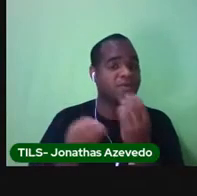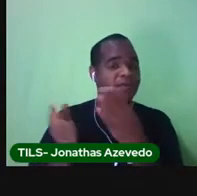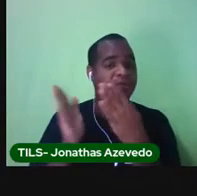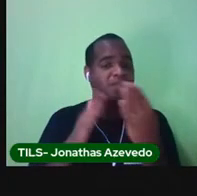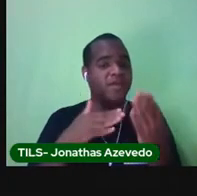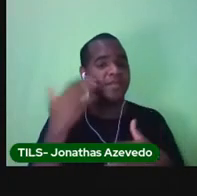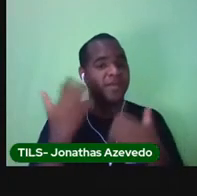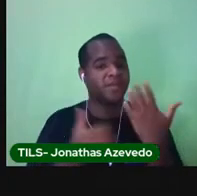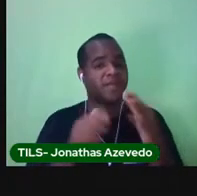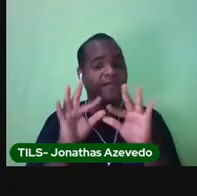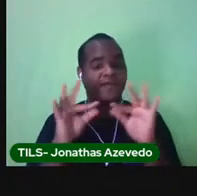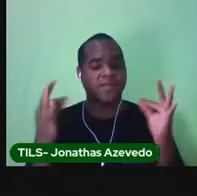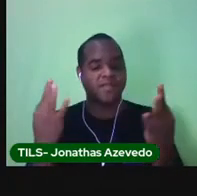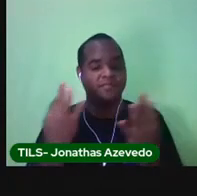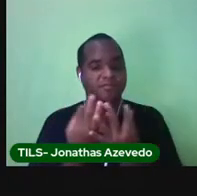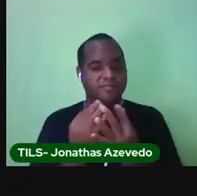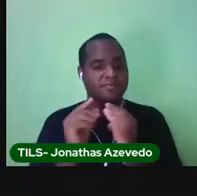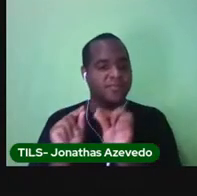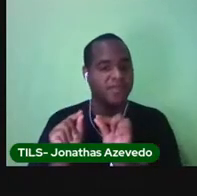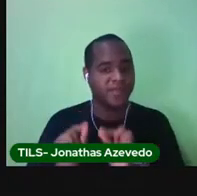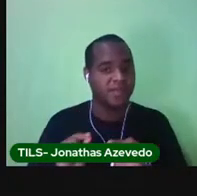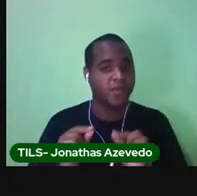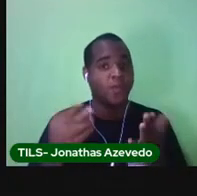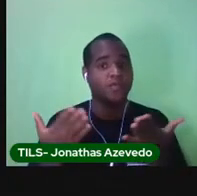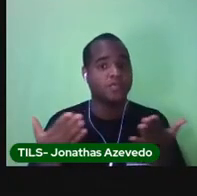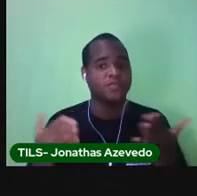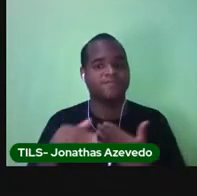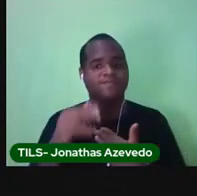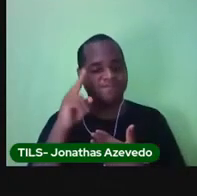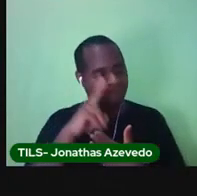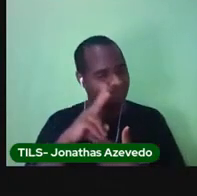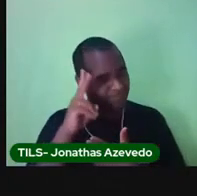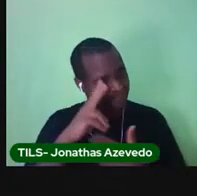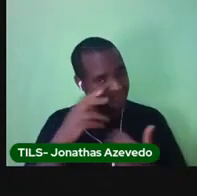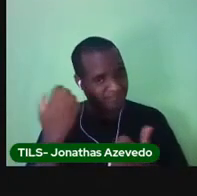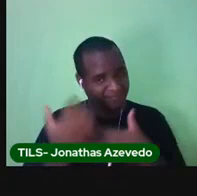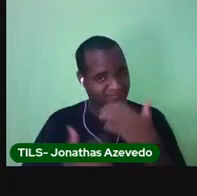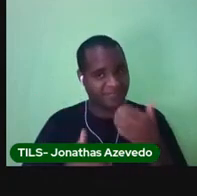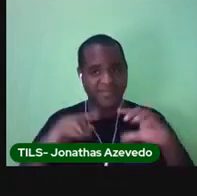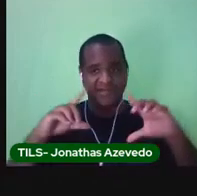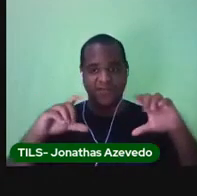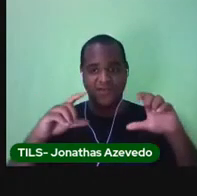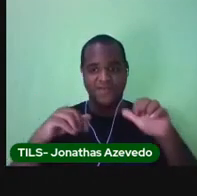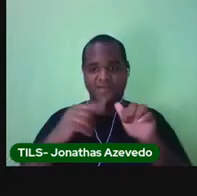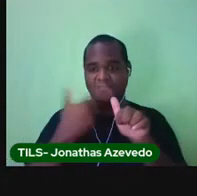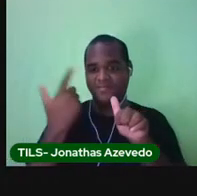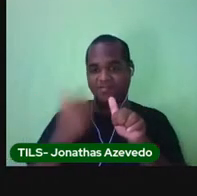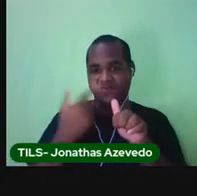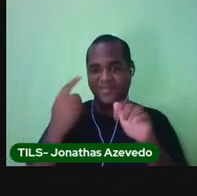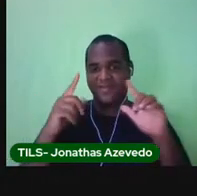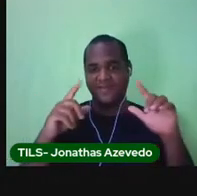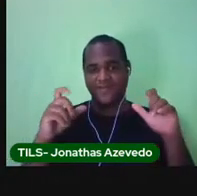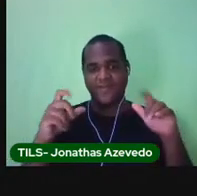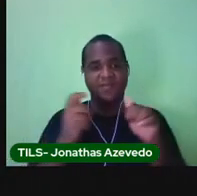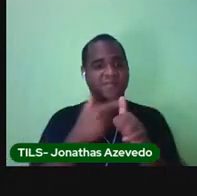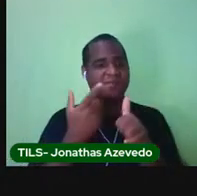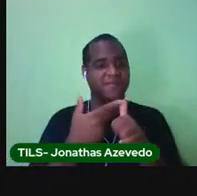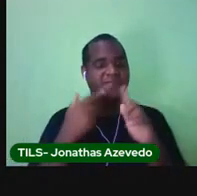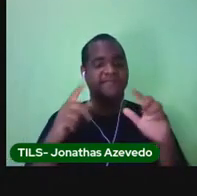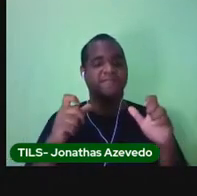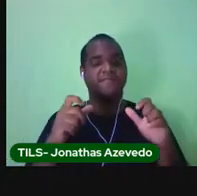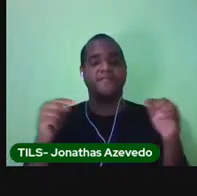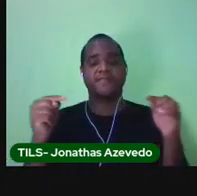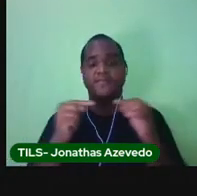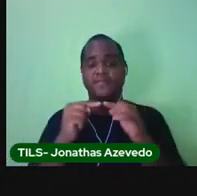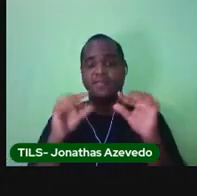são os tipos de família que temos hoje. Lembra das primeiras fotos? Aquelas primeiras fotos eram